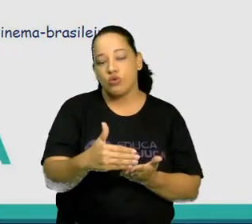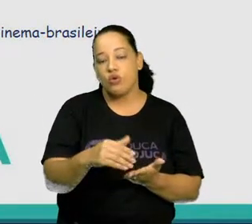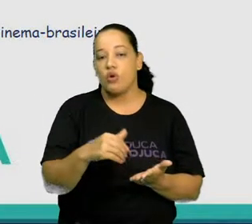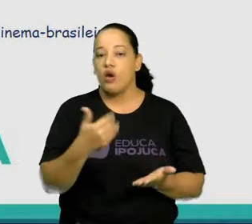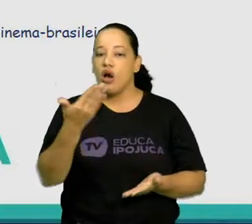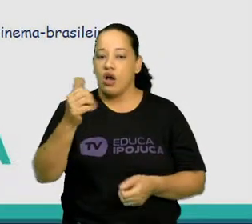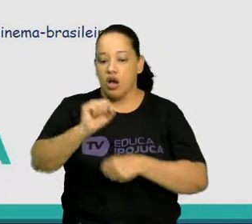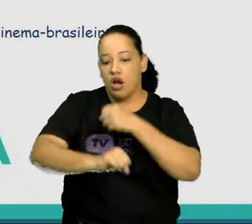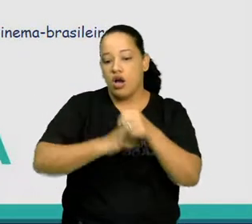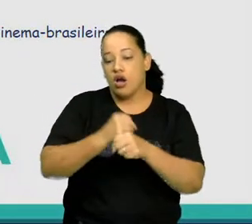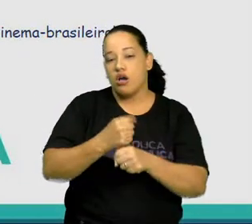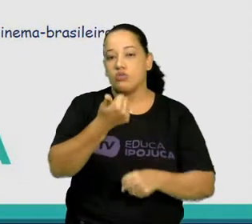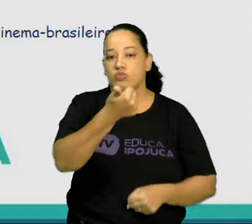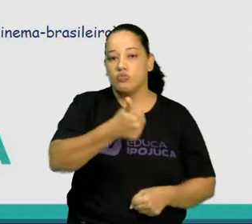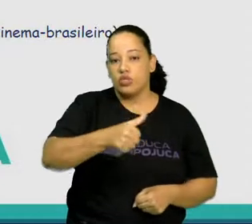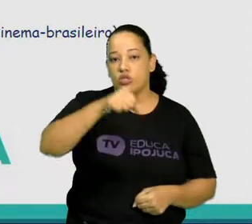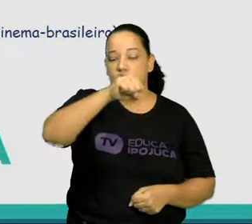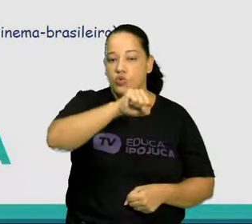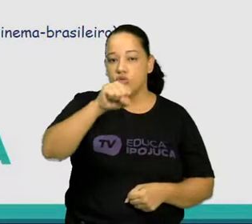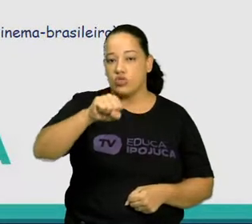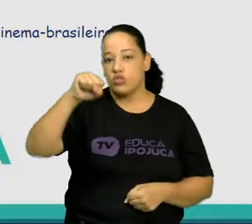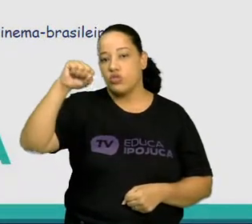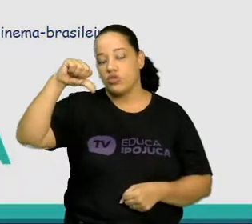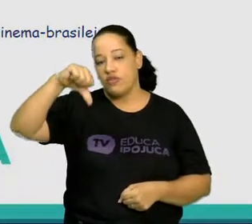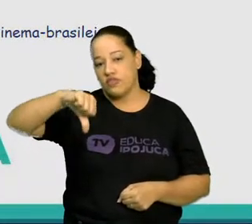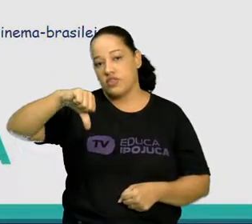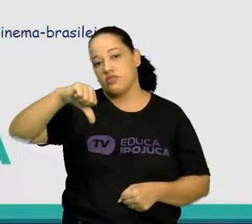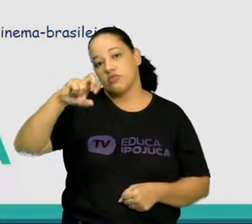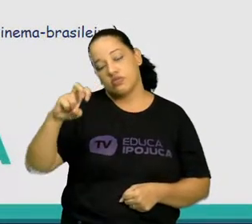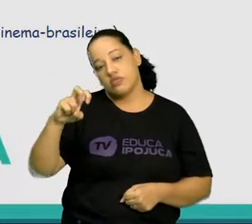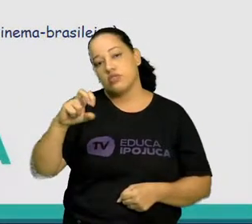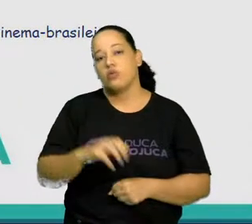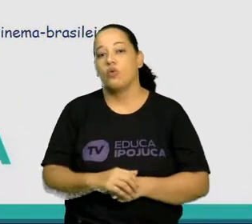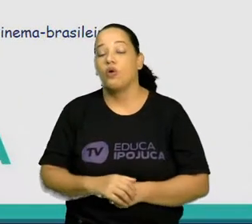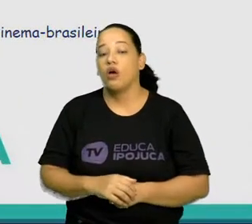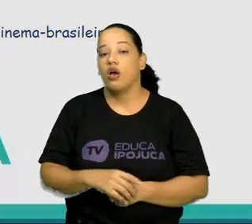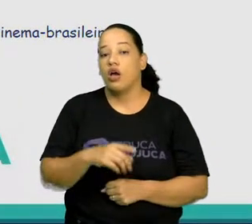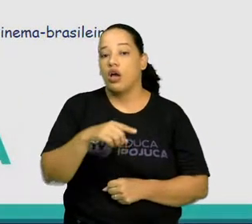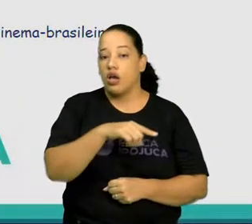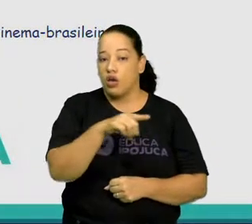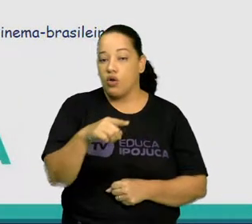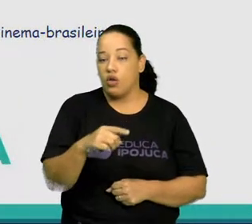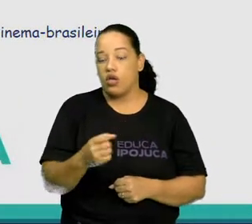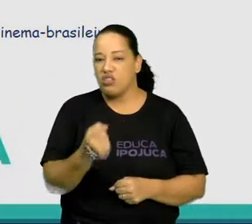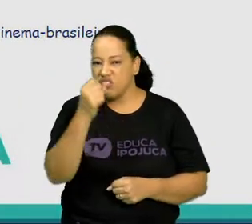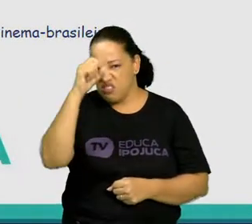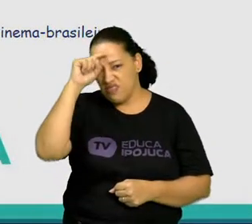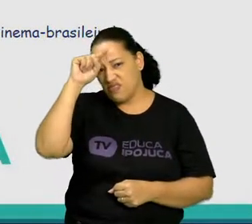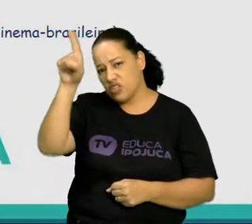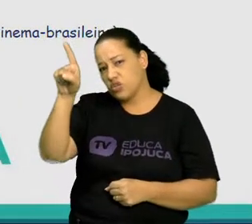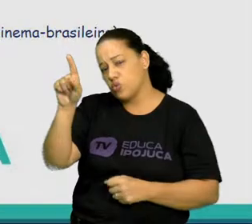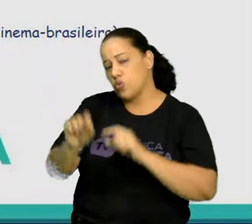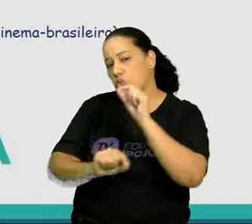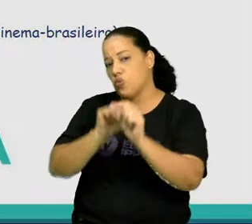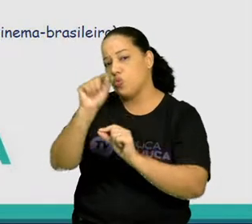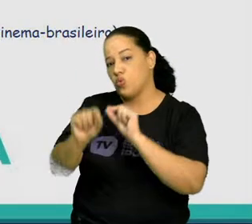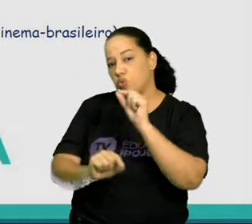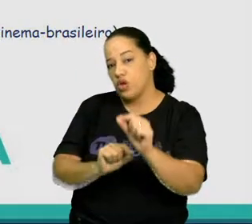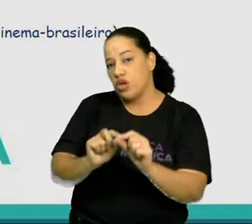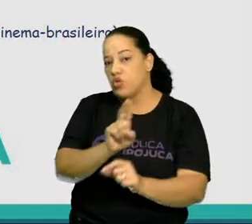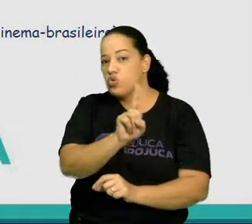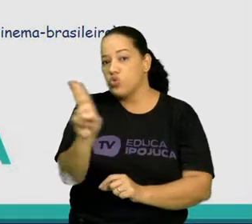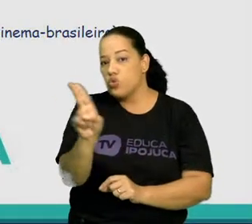em 1895, com a invenção do aparelho chamado